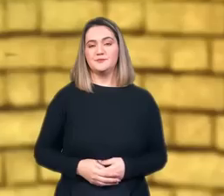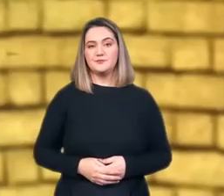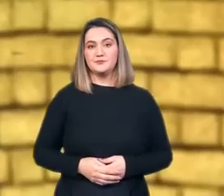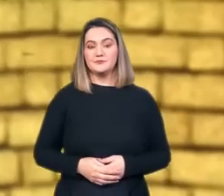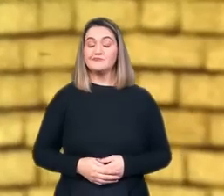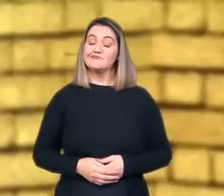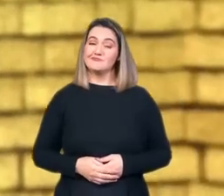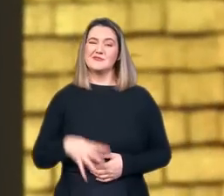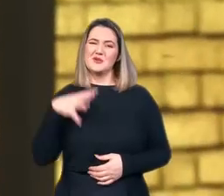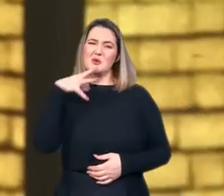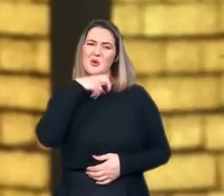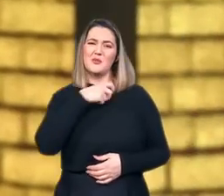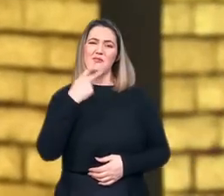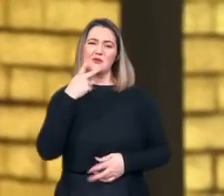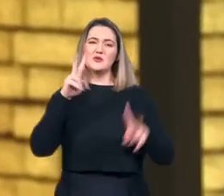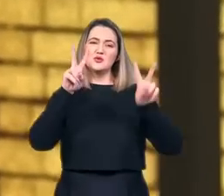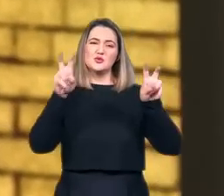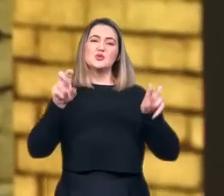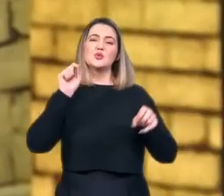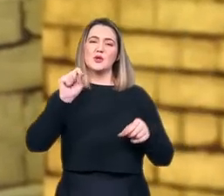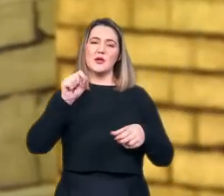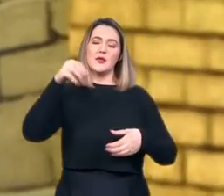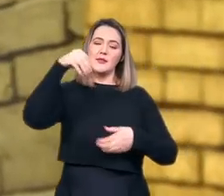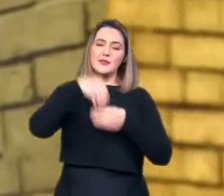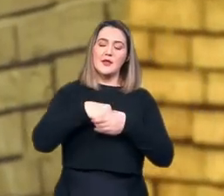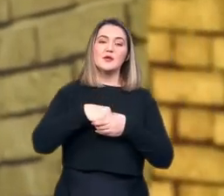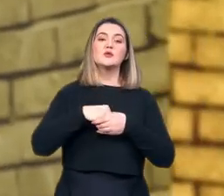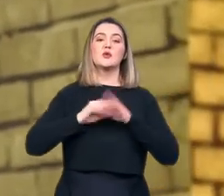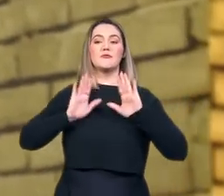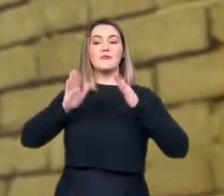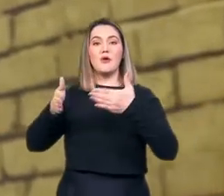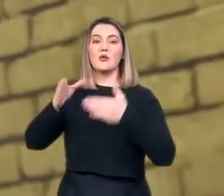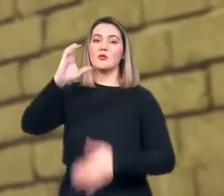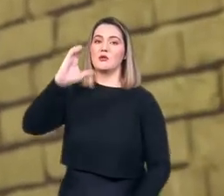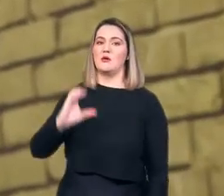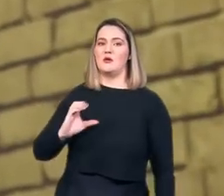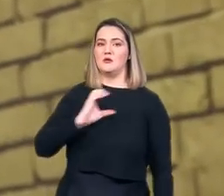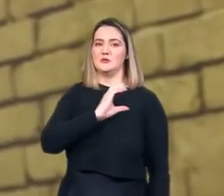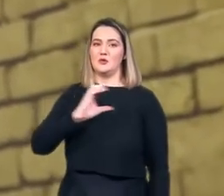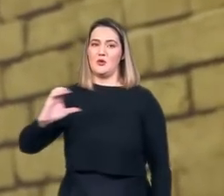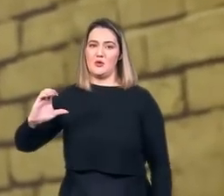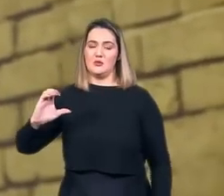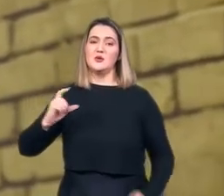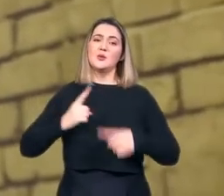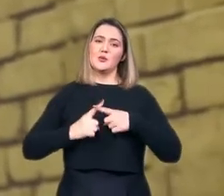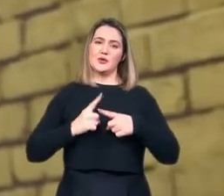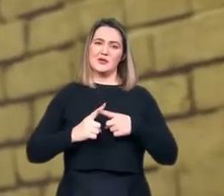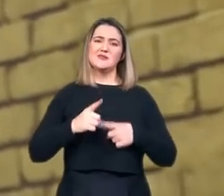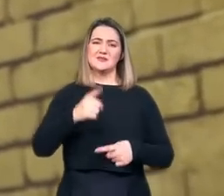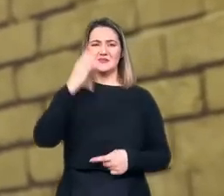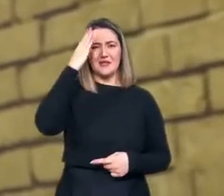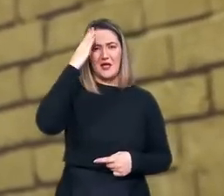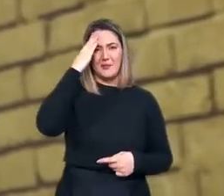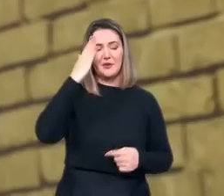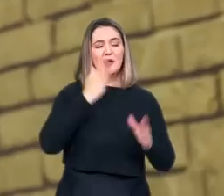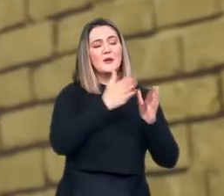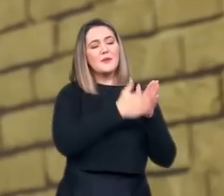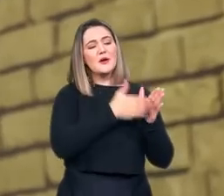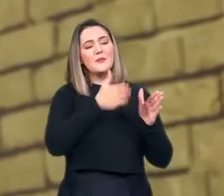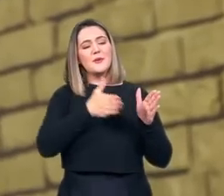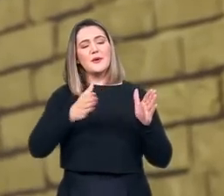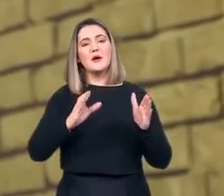É claro que aqui eu estou tratando do assunto dentro de uma vertente católica, porque nós queremos conhecer o cristianismo medieval